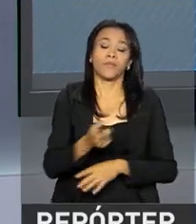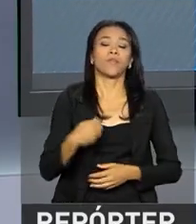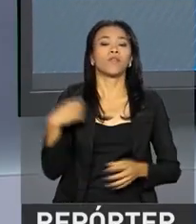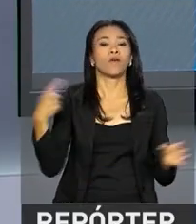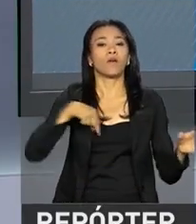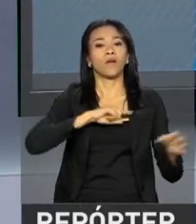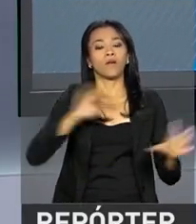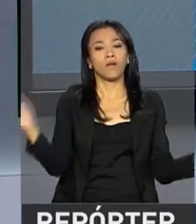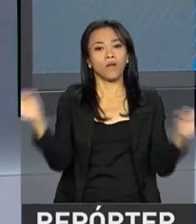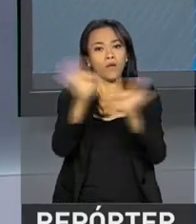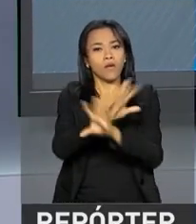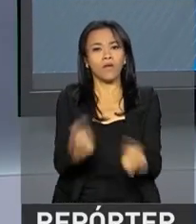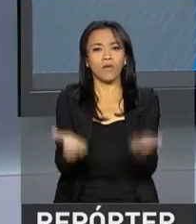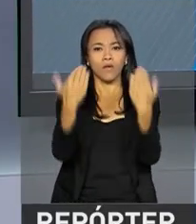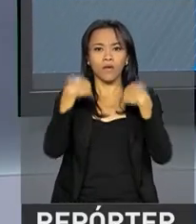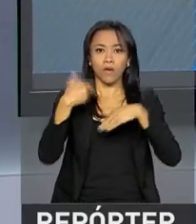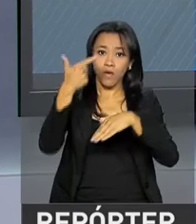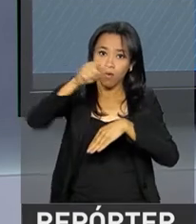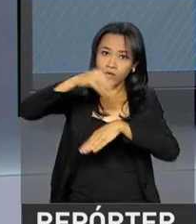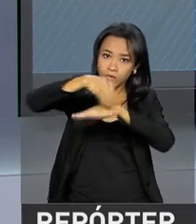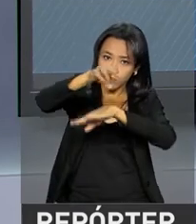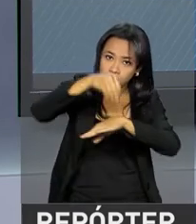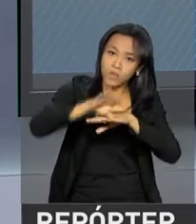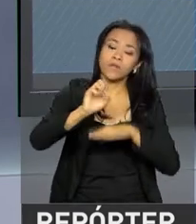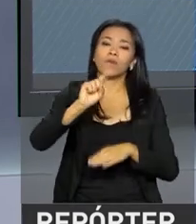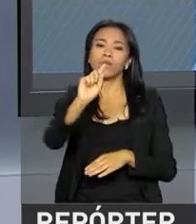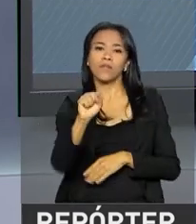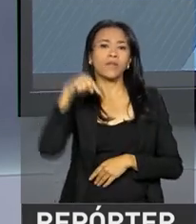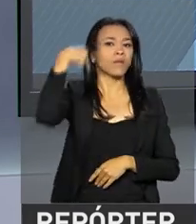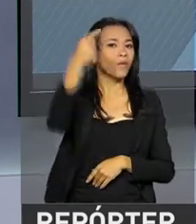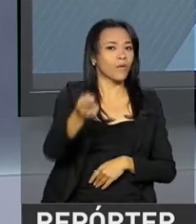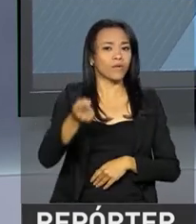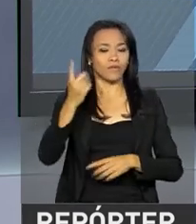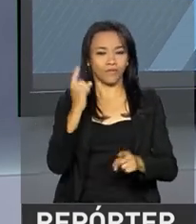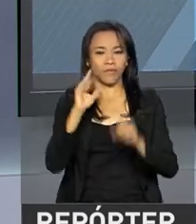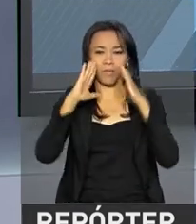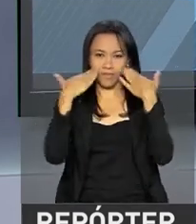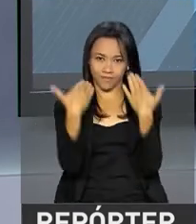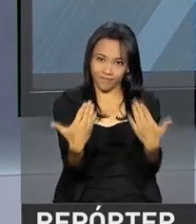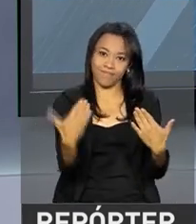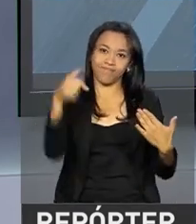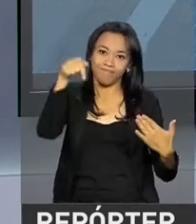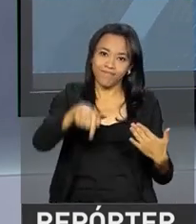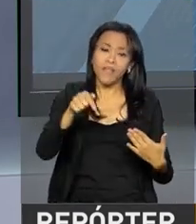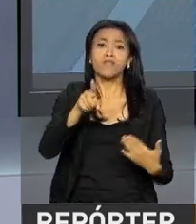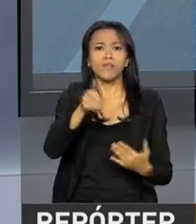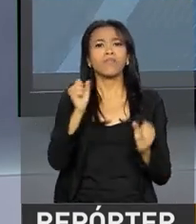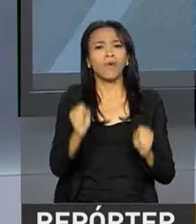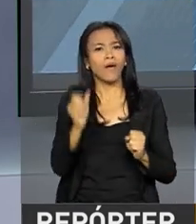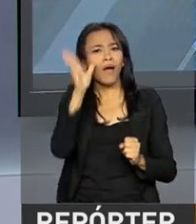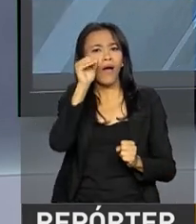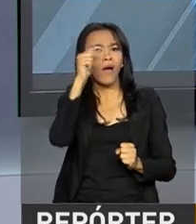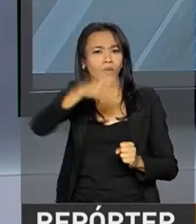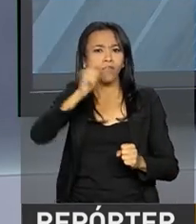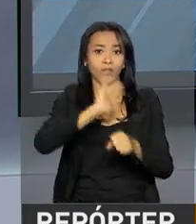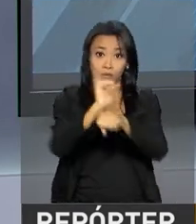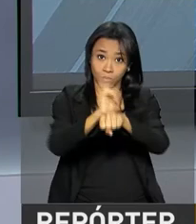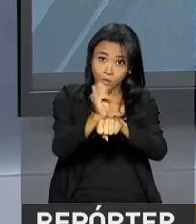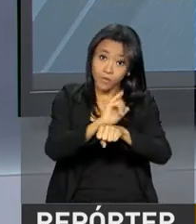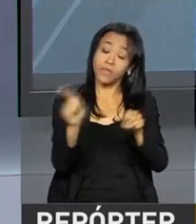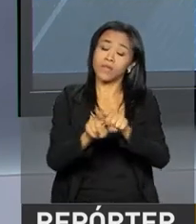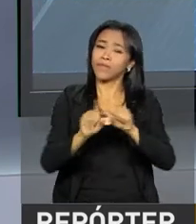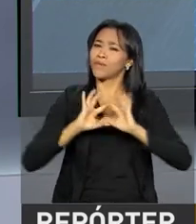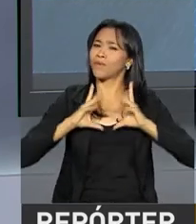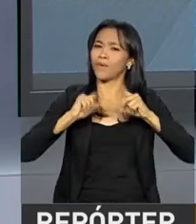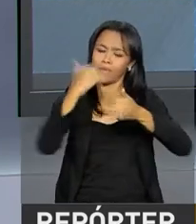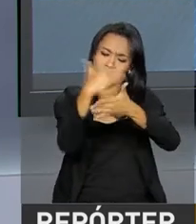aqui. Voltamos a qualquer momento com outras informações ou em uma hora na nossa próxima edição. Você pode rever as reportagens no YouTube e